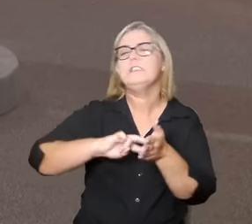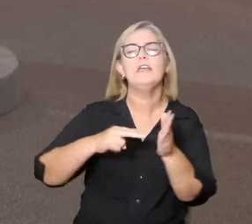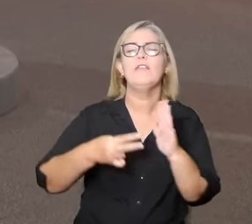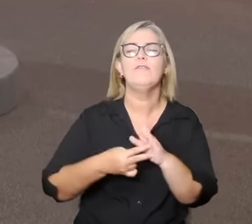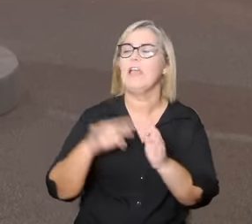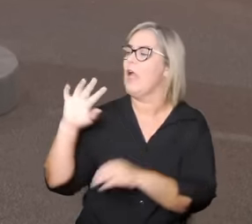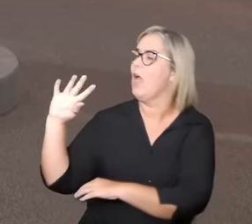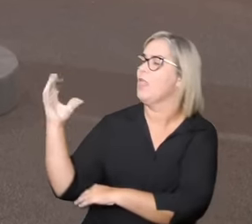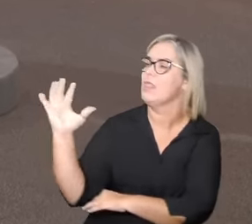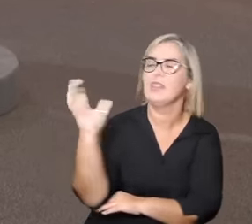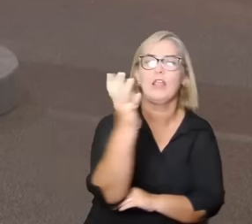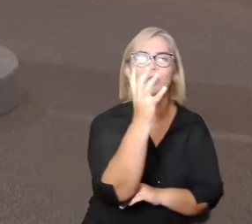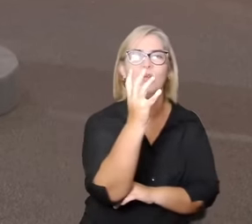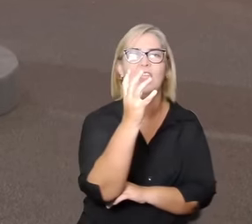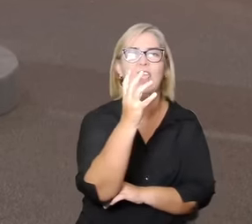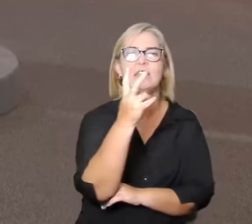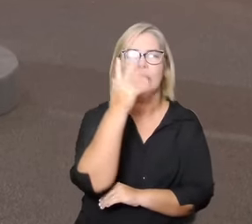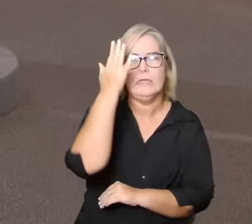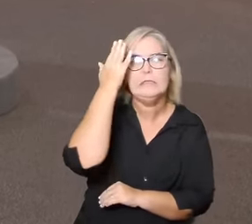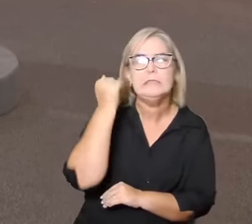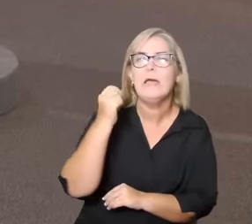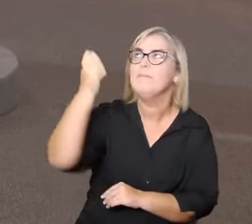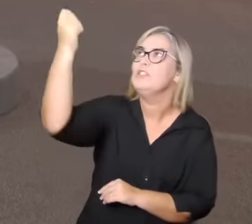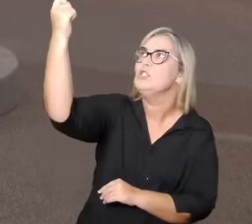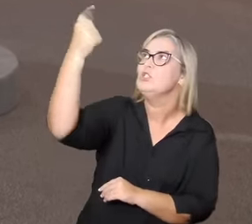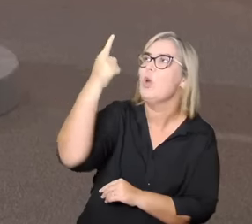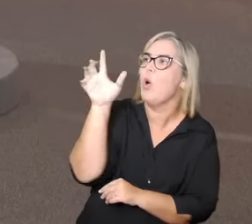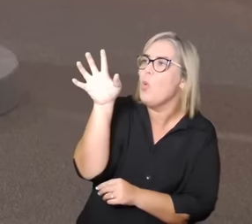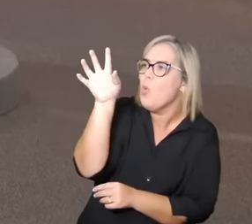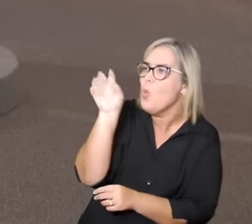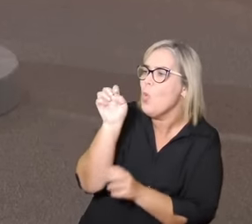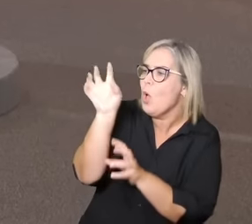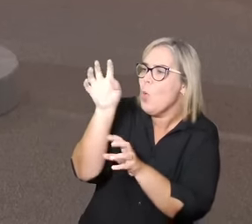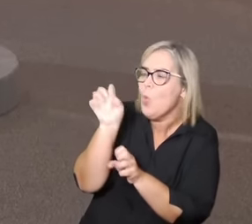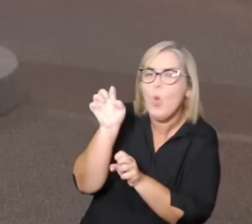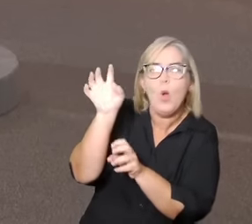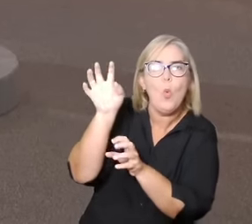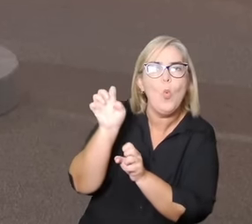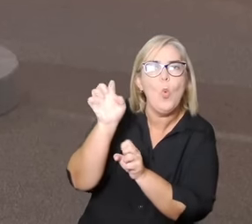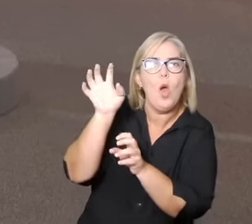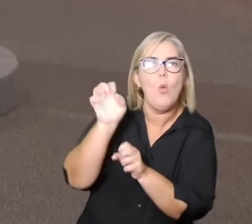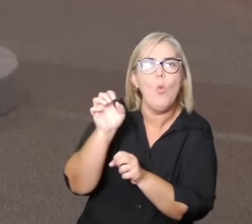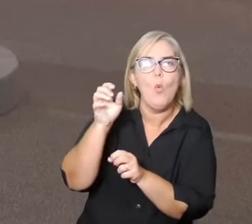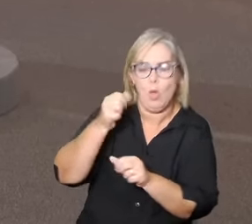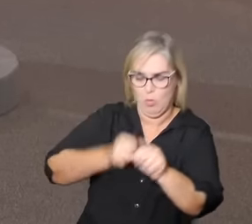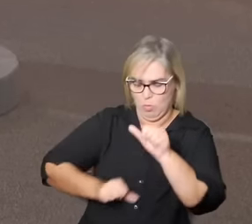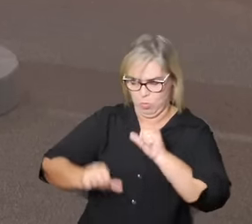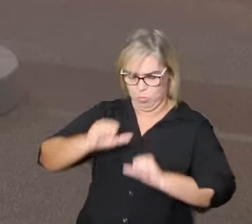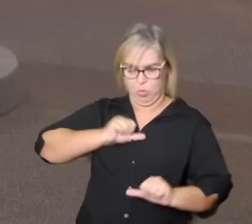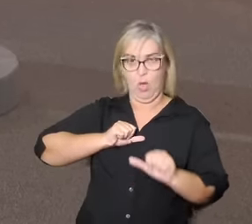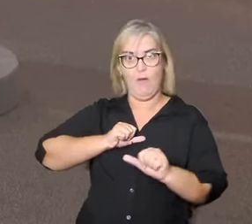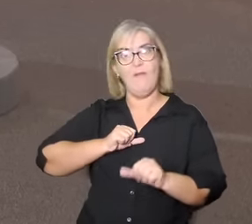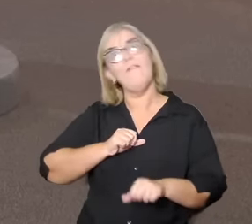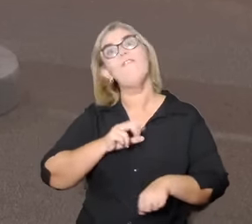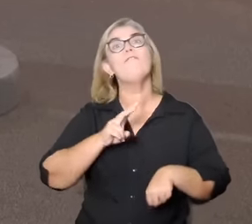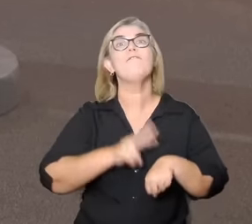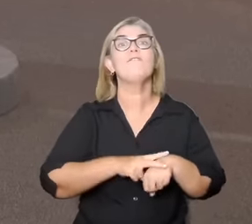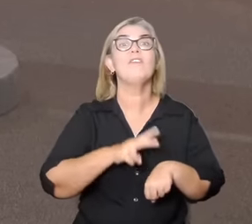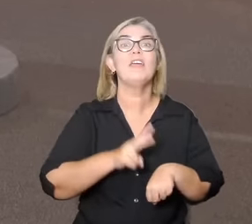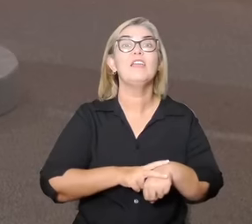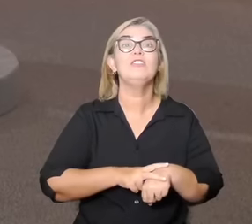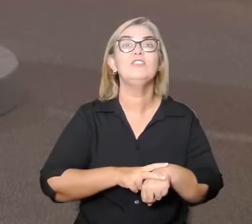à clorofila, remete à natureza incondicional. Ou seja, ele ficar verde significa que ele